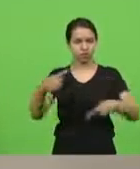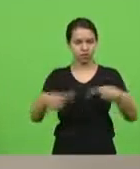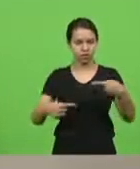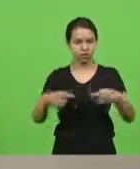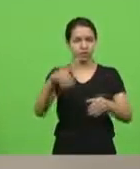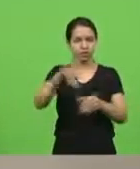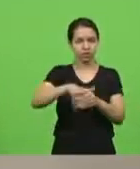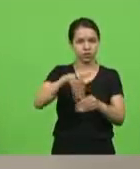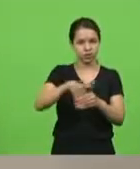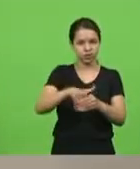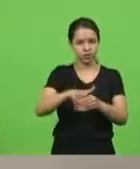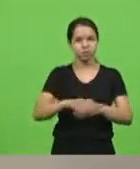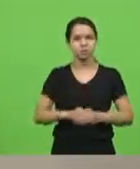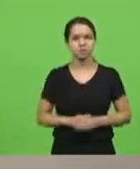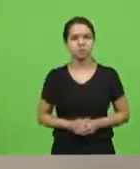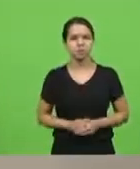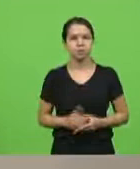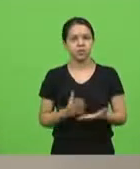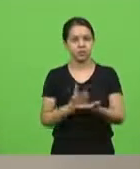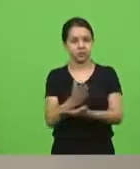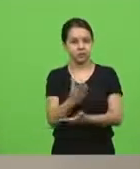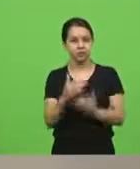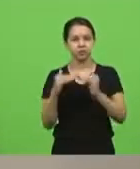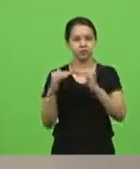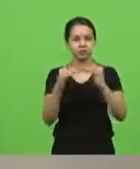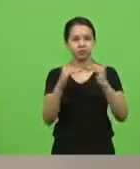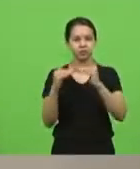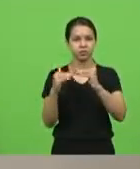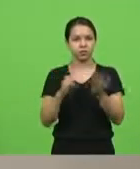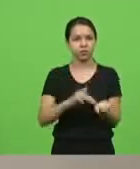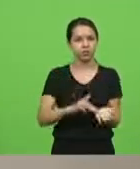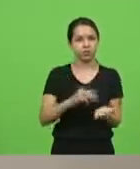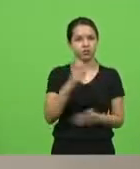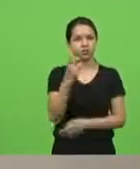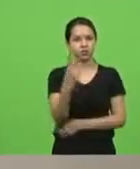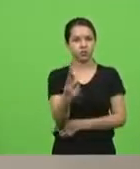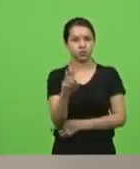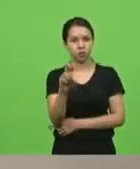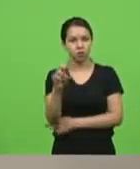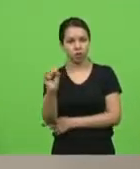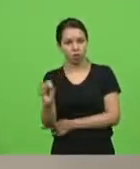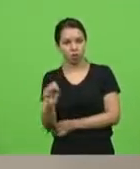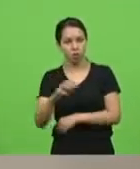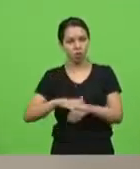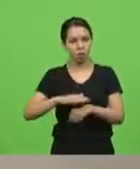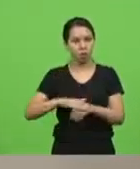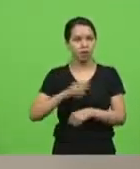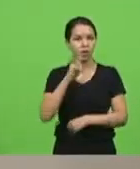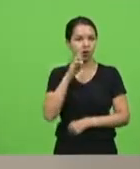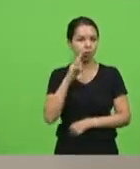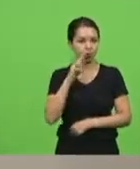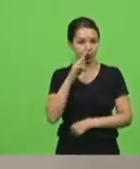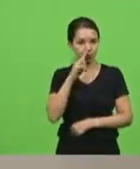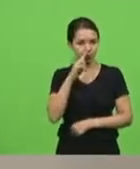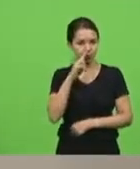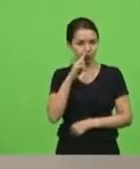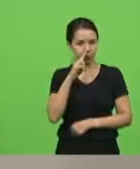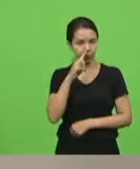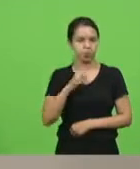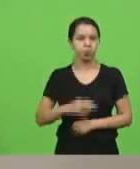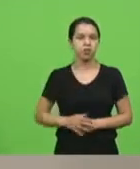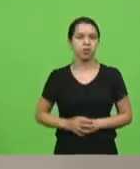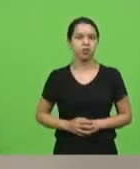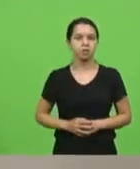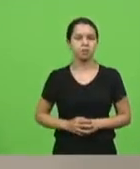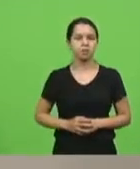permanência como se encontra, aprovado por unanimidade. Moção 158, autor deputado Nazareno Martins, manifestando os familiares do